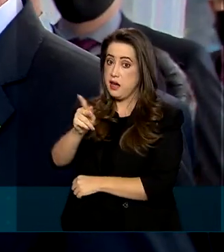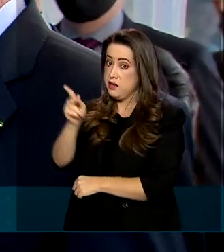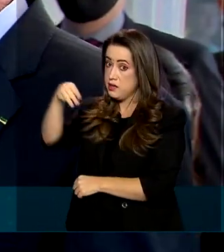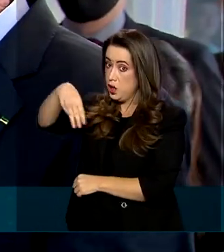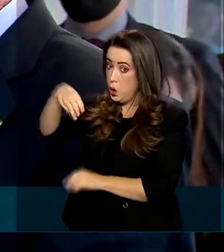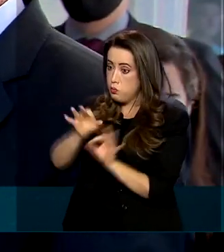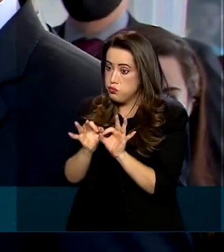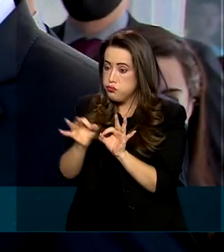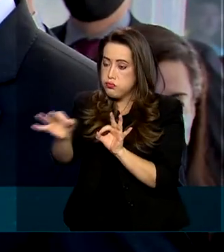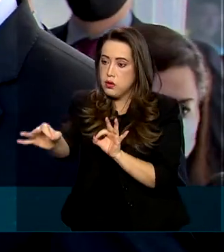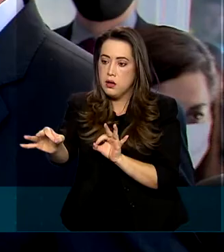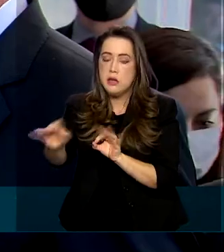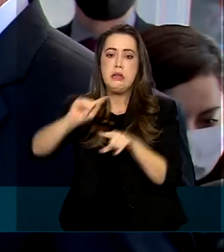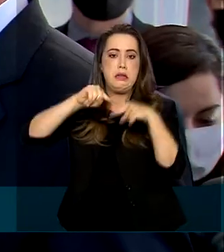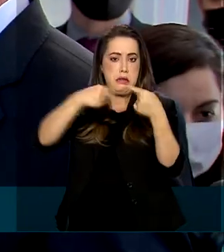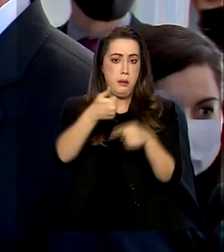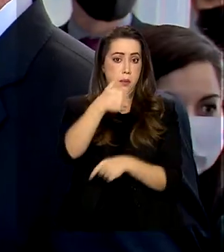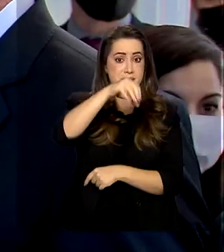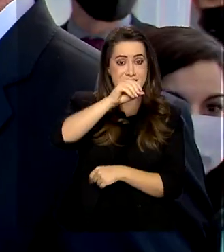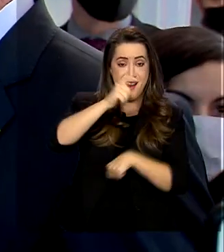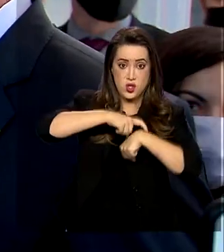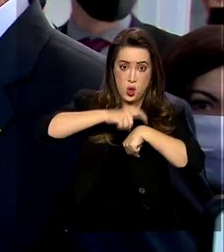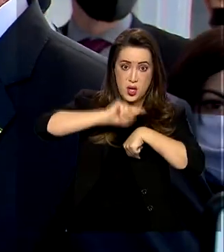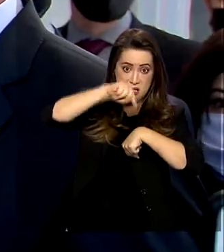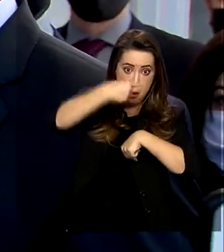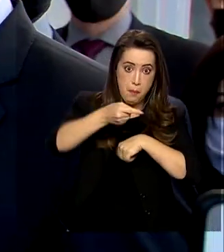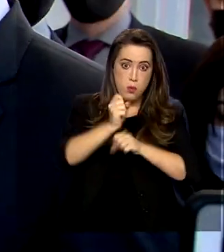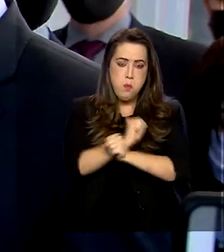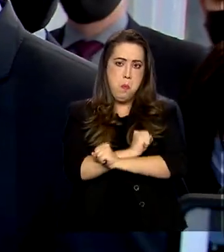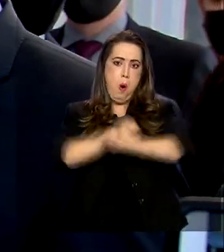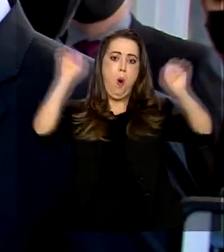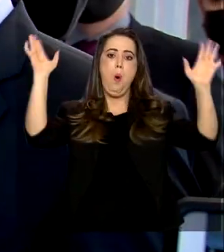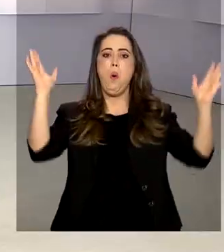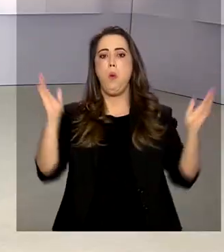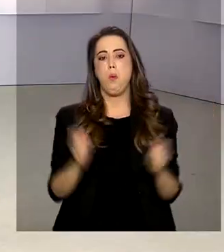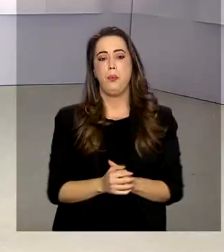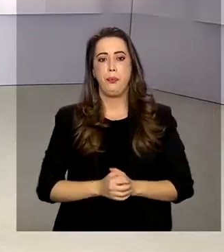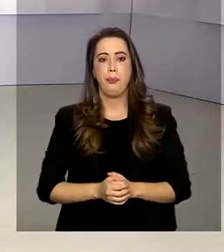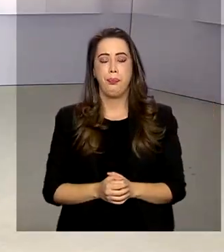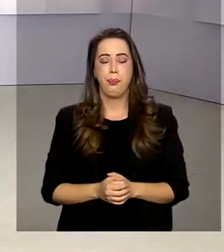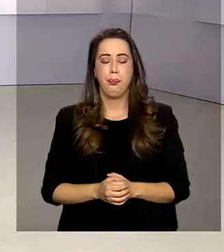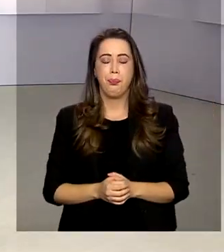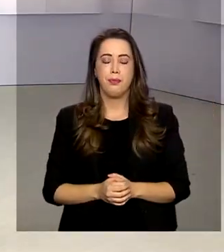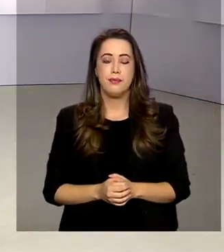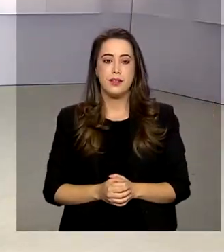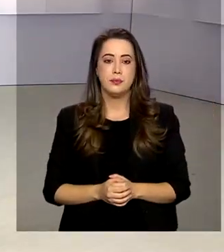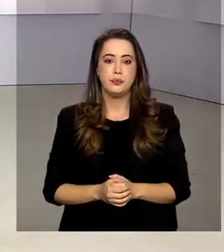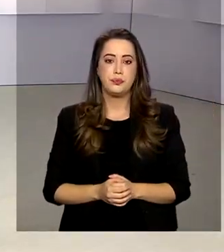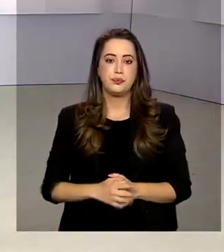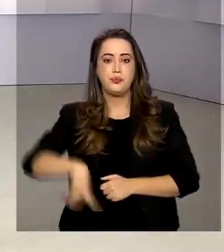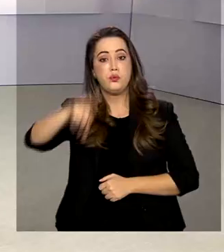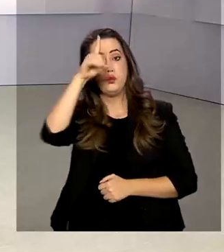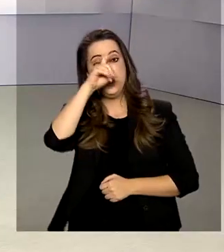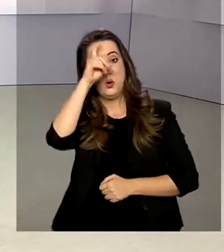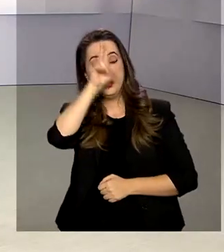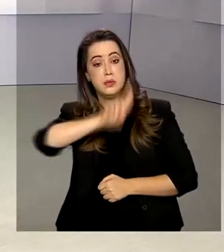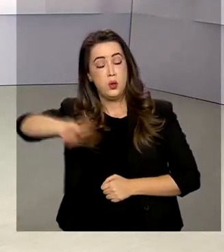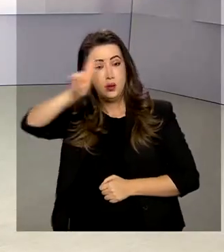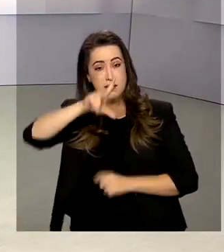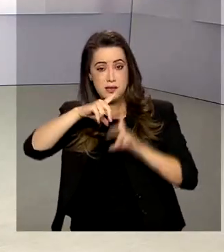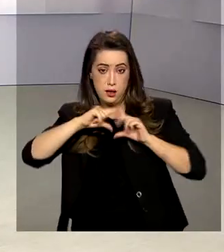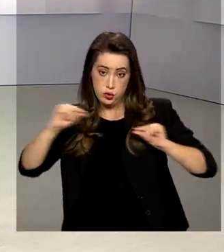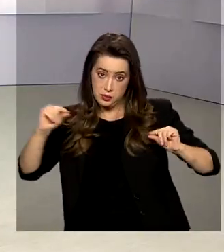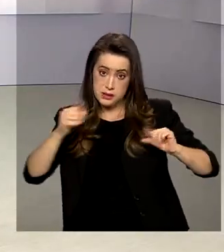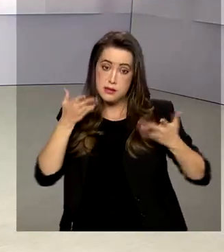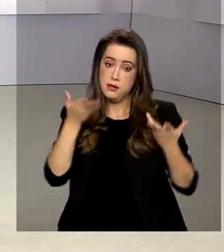e 10 horas depois aconteceu esse episódio. O Hospital Universitário de Brasília